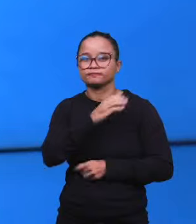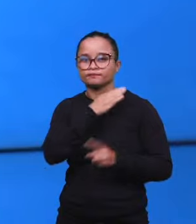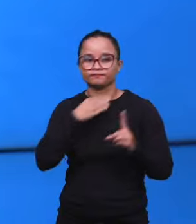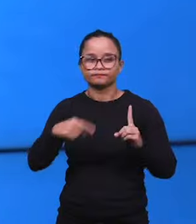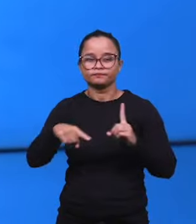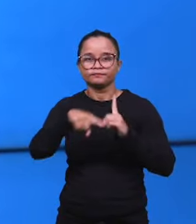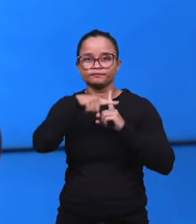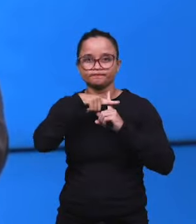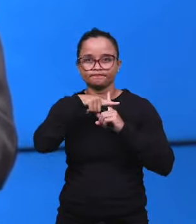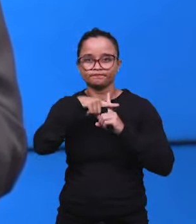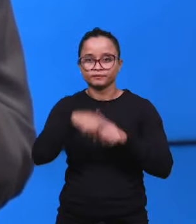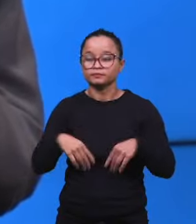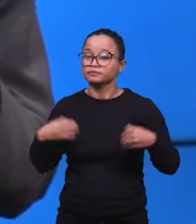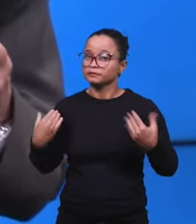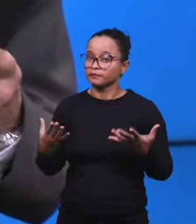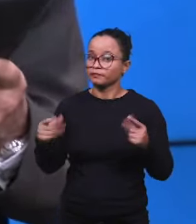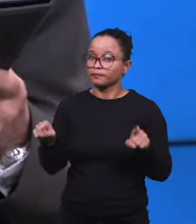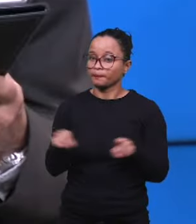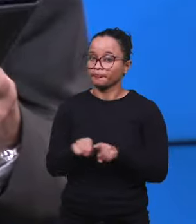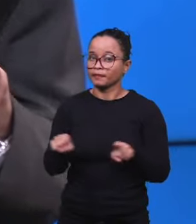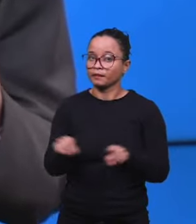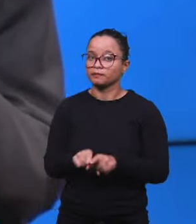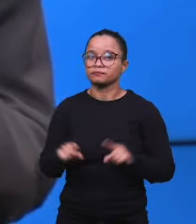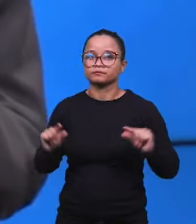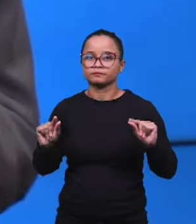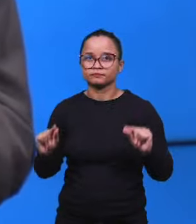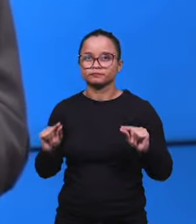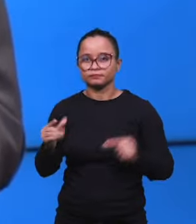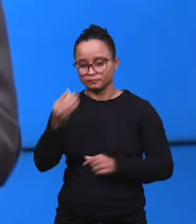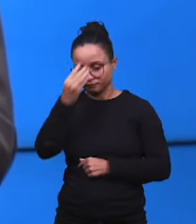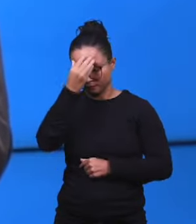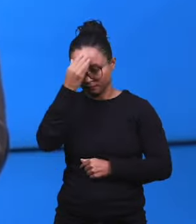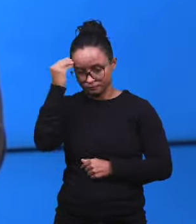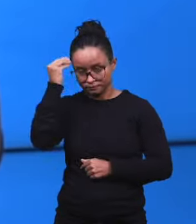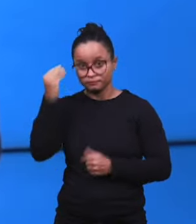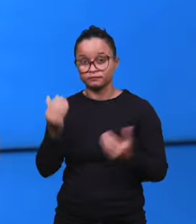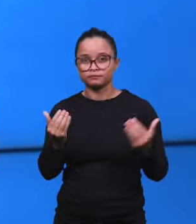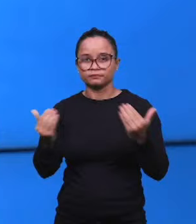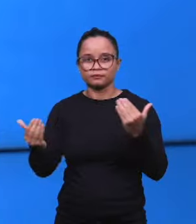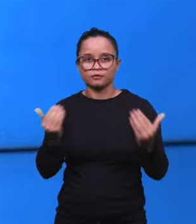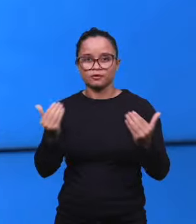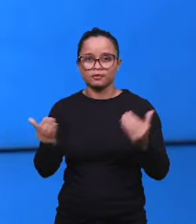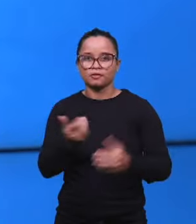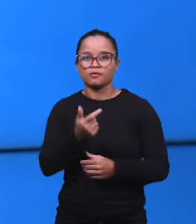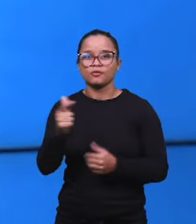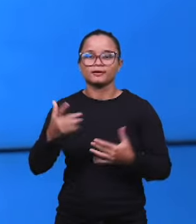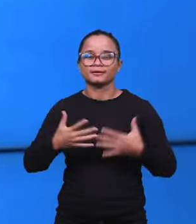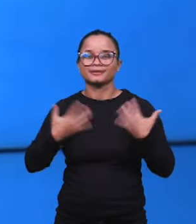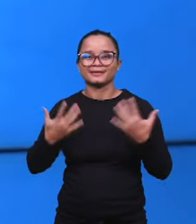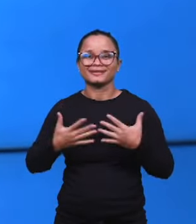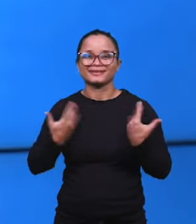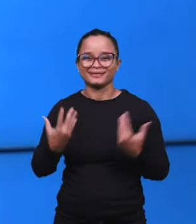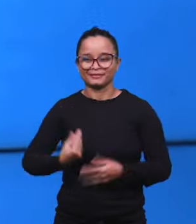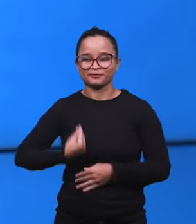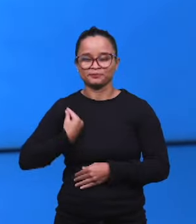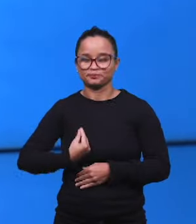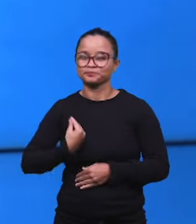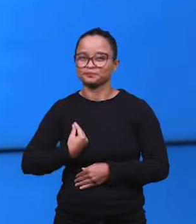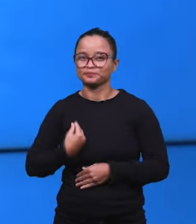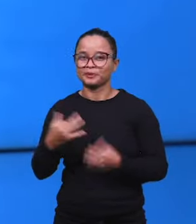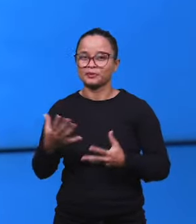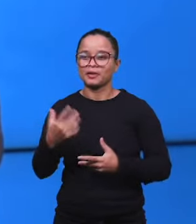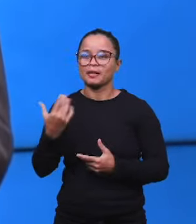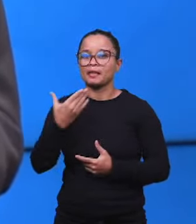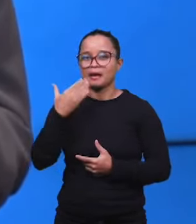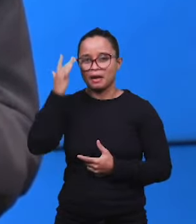do seu sacrifício. E do que isso ela não esquece, isso comparado às demais alegrias desta vida.